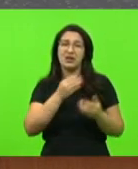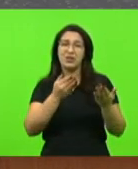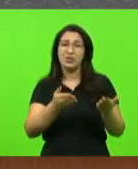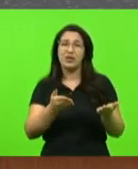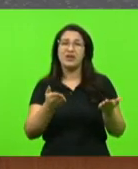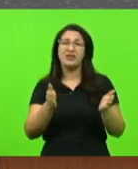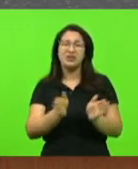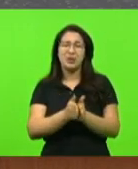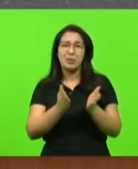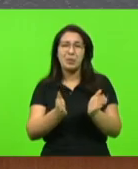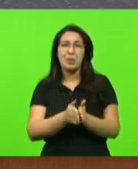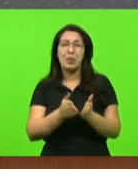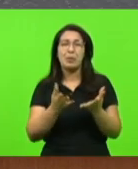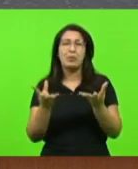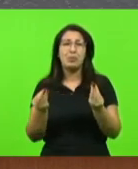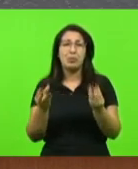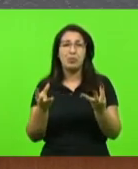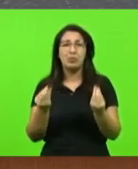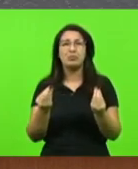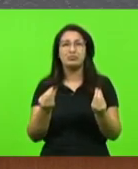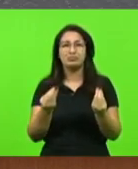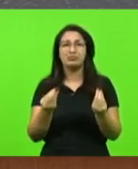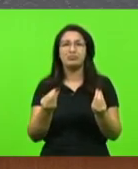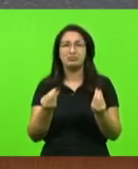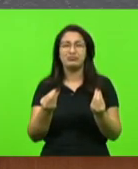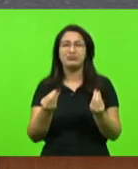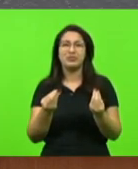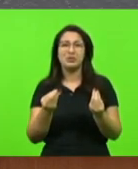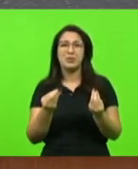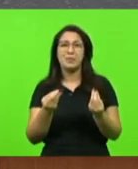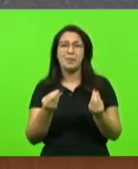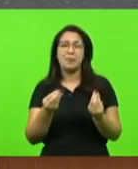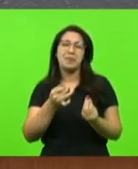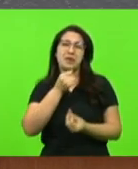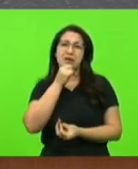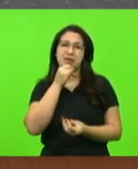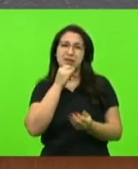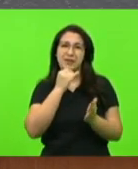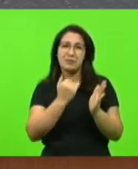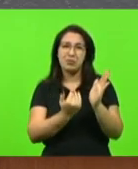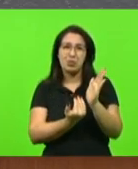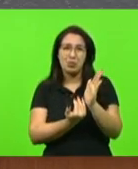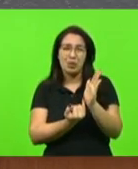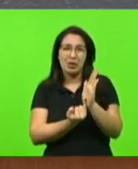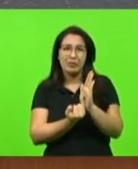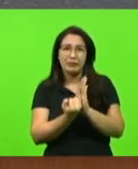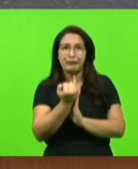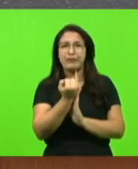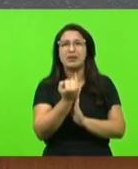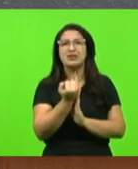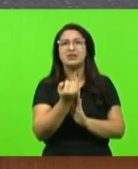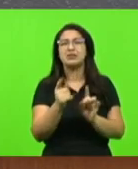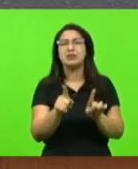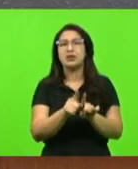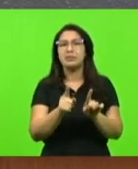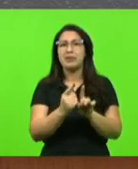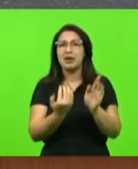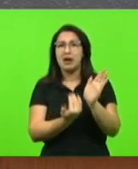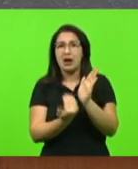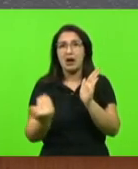com o processo de inflação, com o aumento do custo de vida,